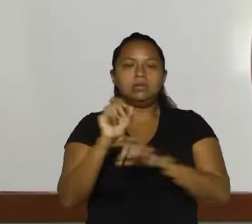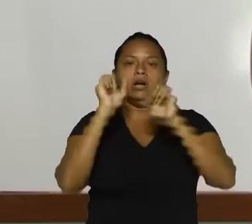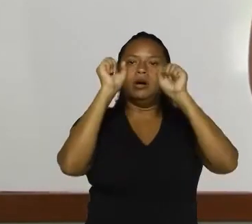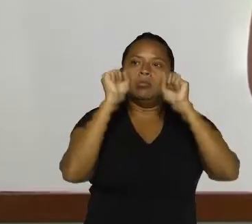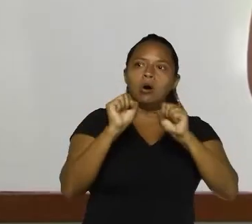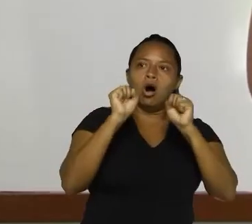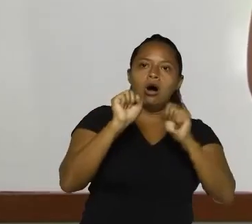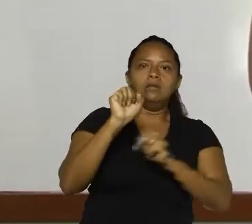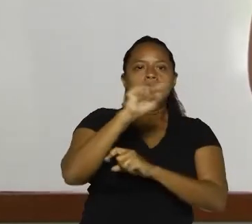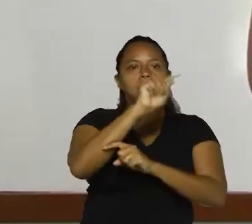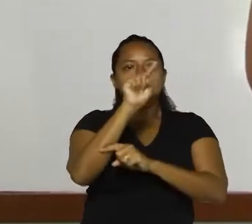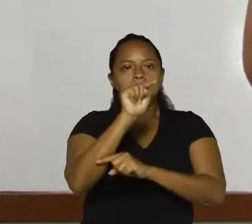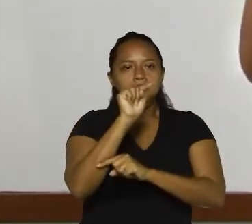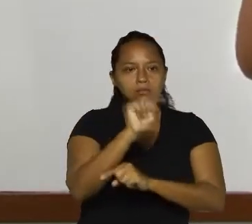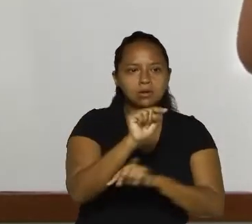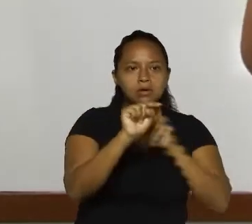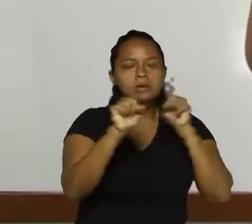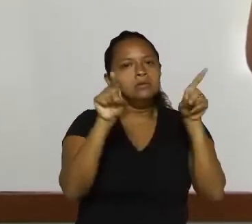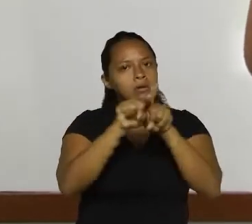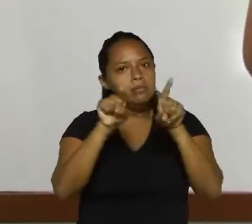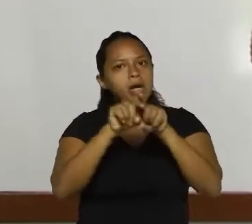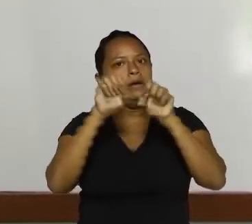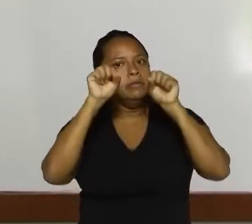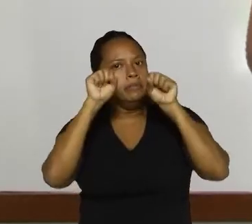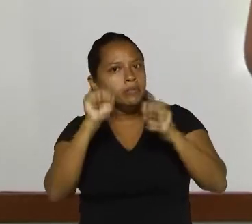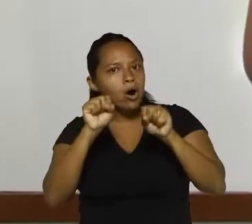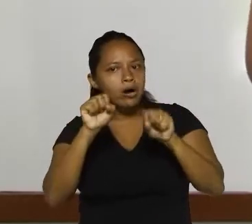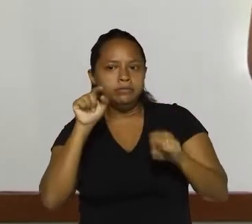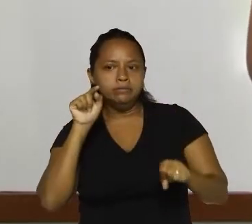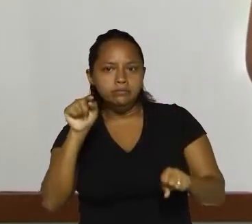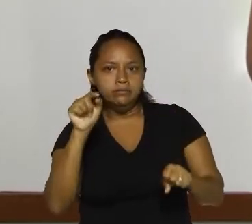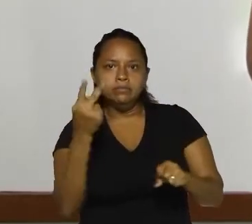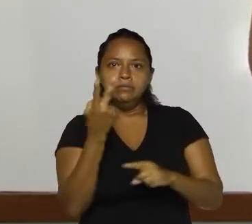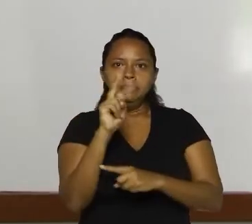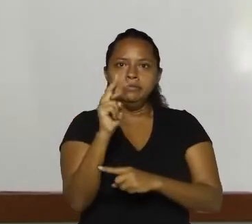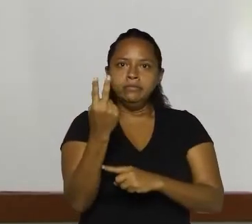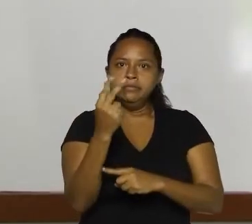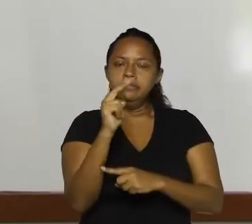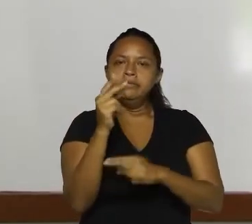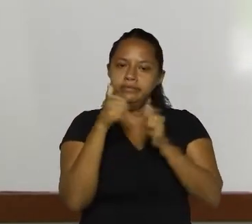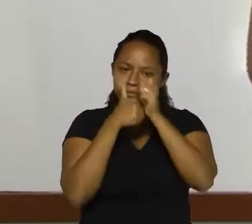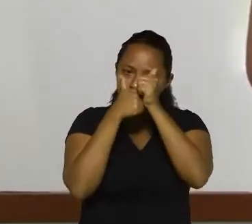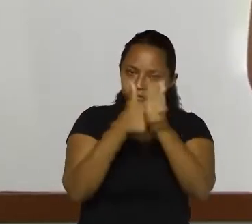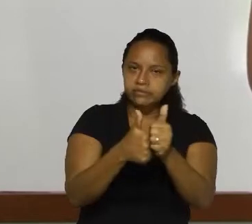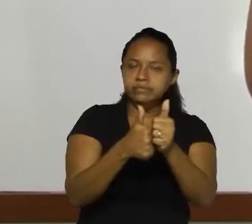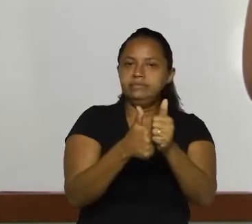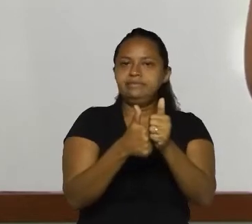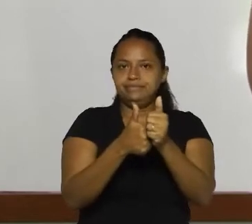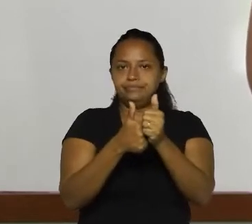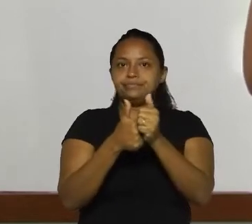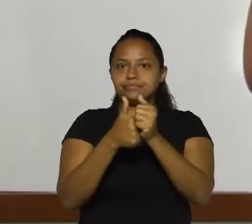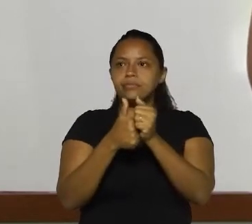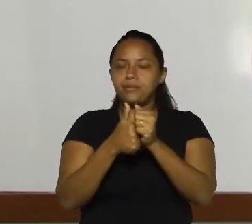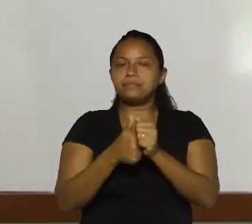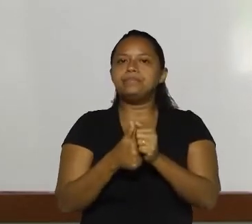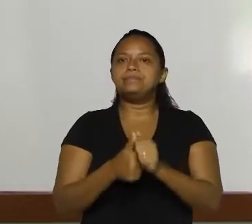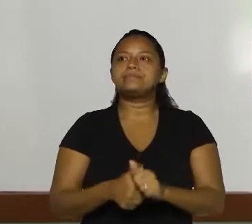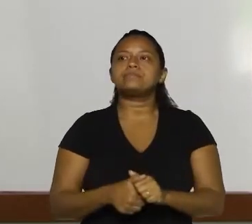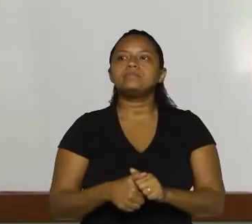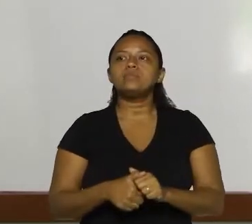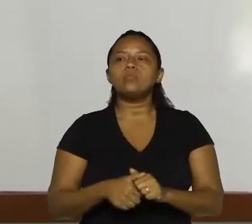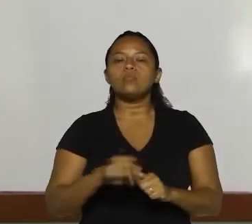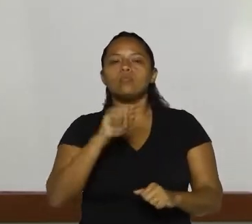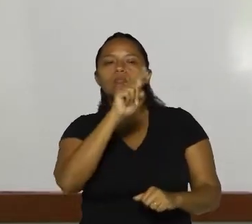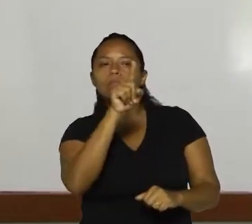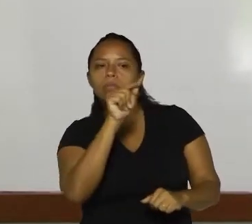finalizar com o ponto de interrogação, quanto pode finalizar com o ponto final. Seguindo, logicamente, essa ideia. Com